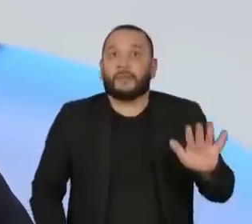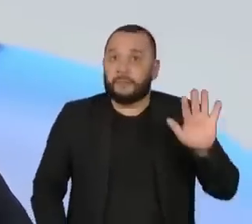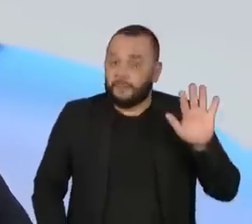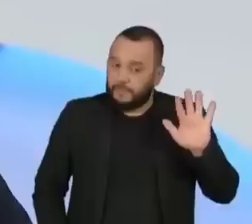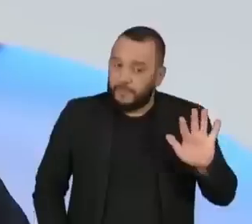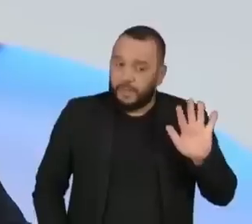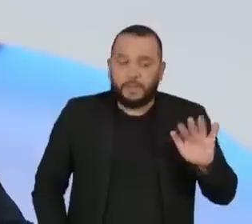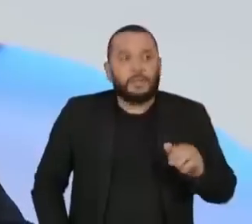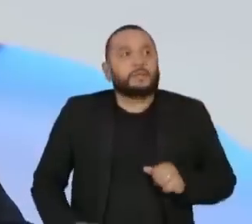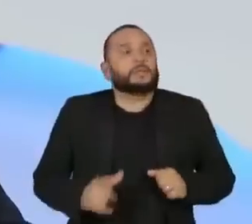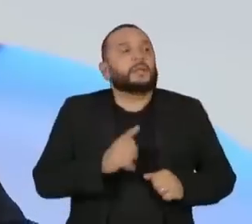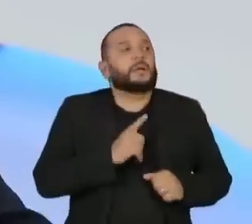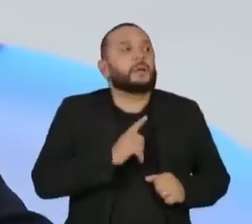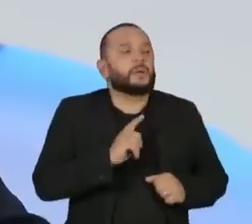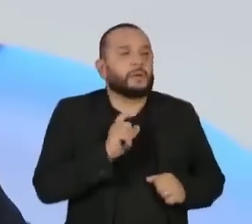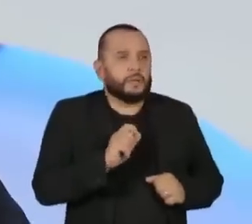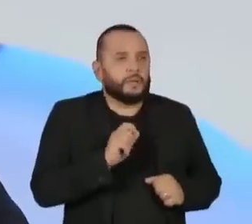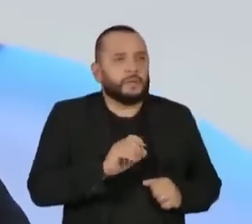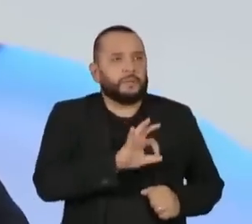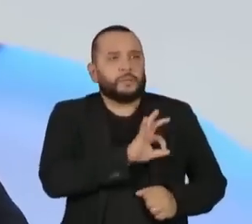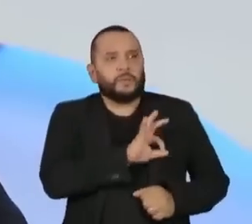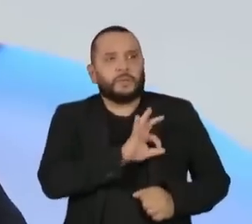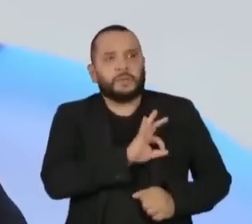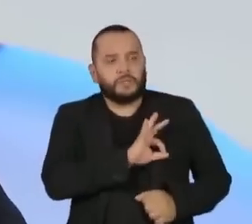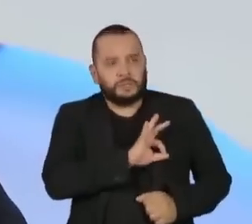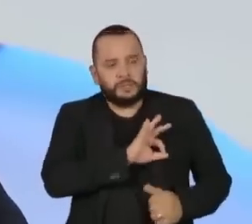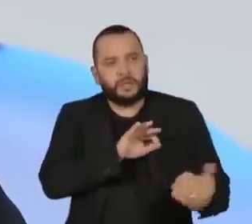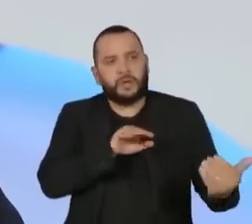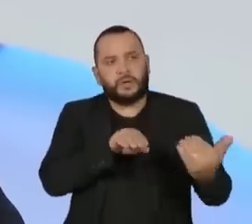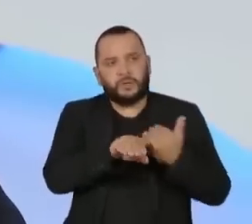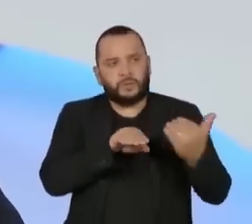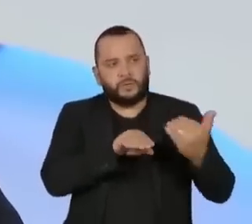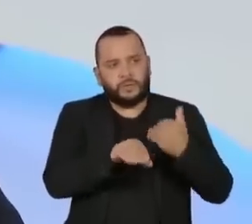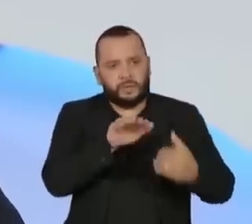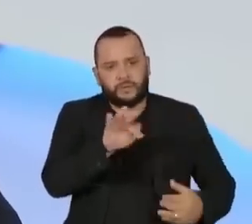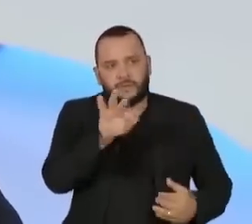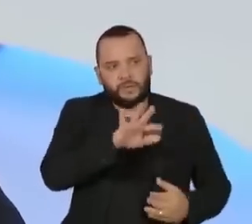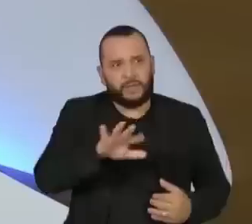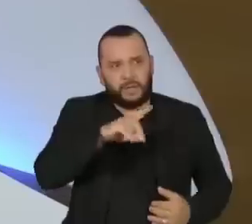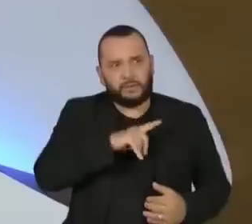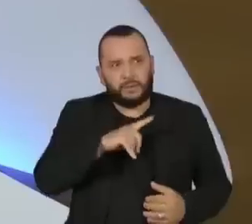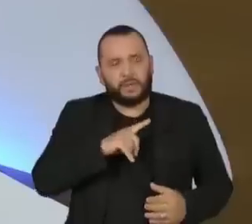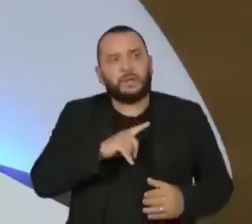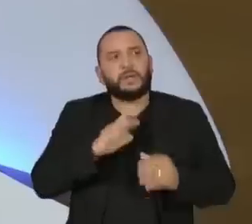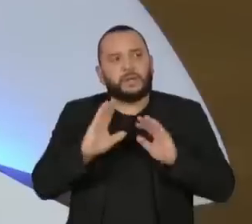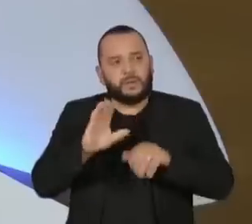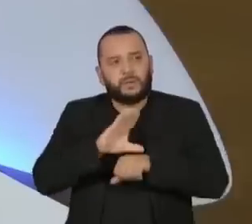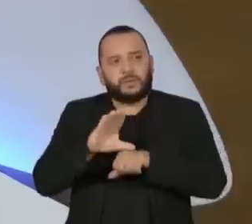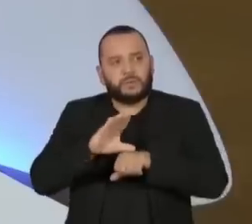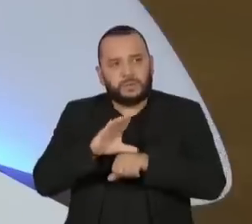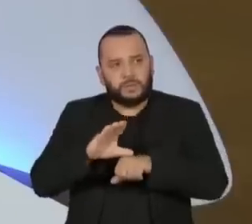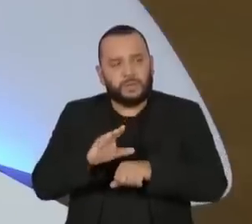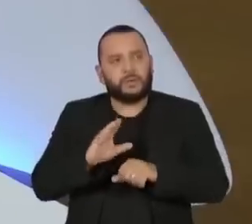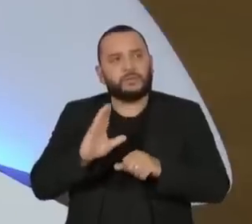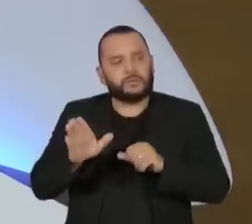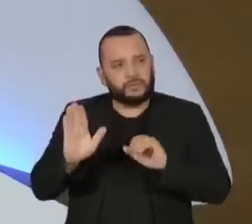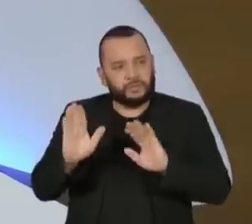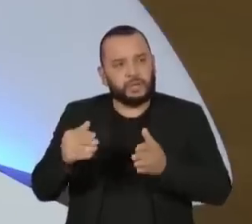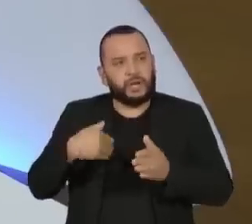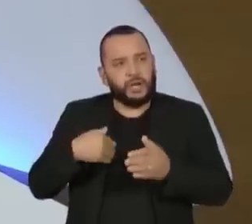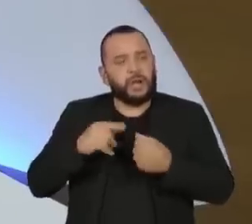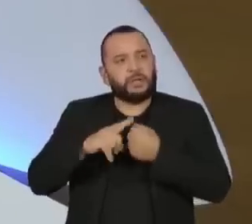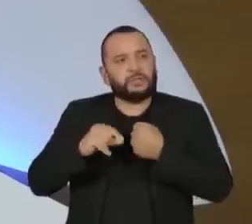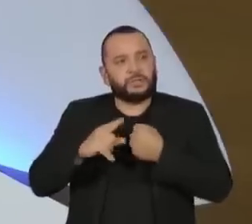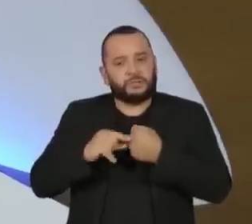normativa. A Polícia Rodoviária Federal, que está consignada no artigo 144 da Constituição, como uma força de